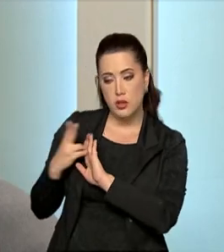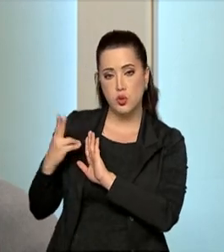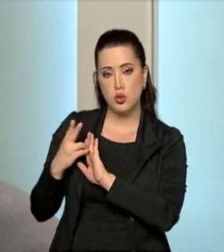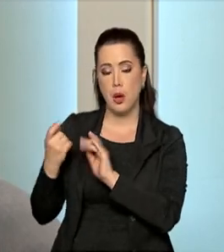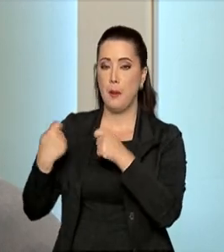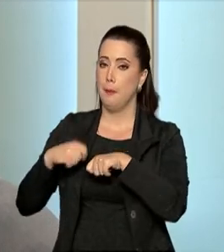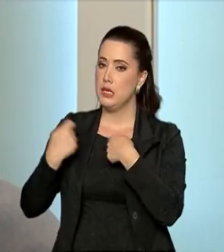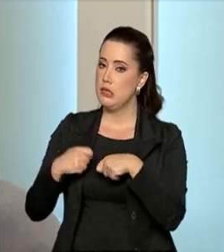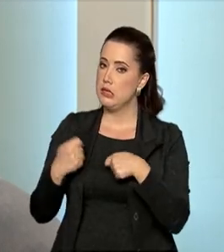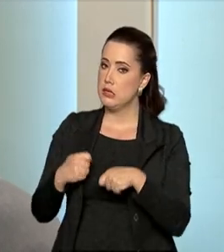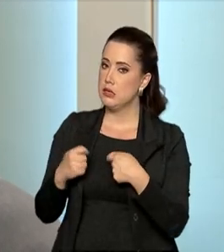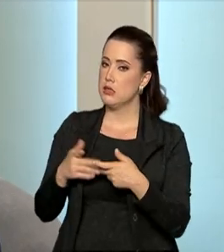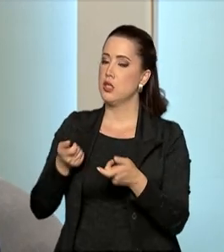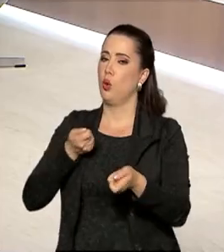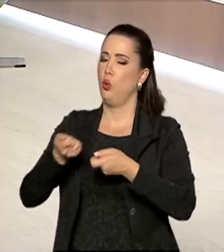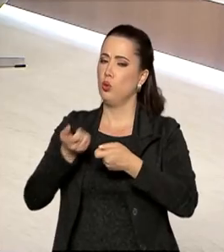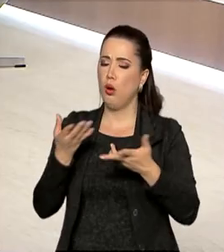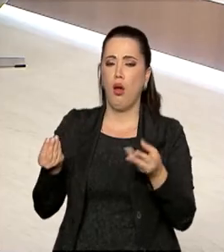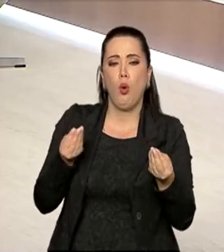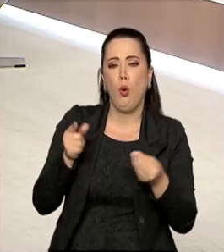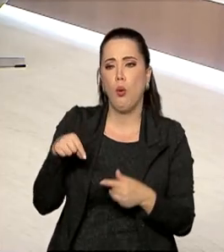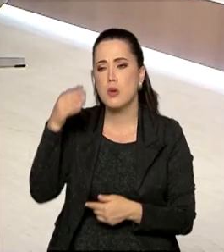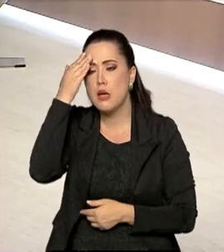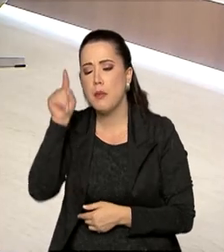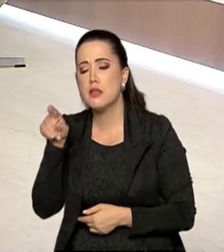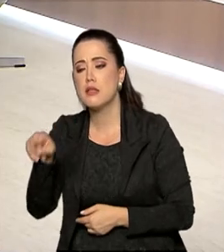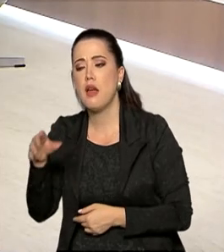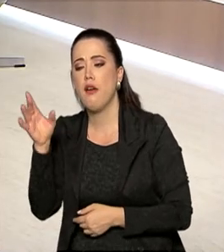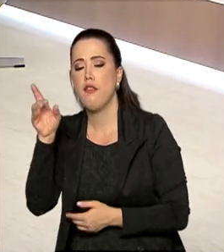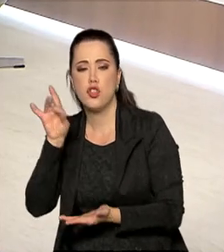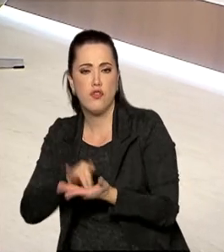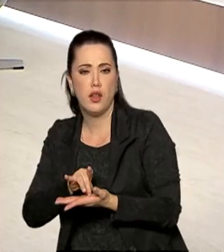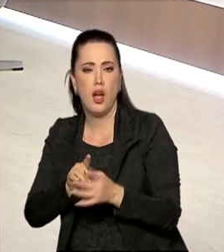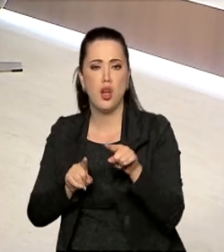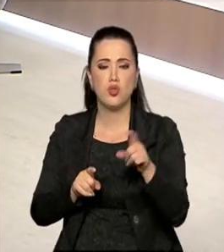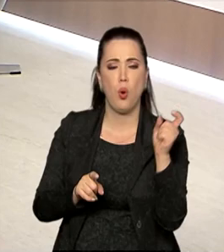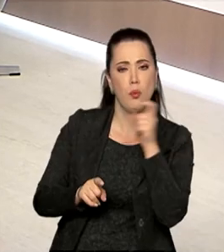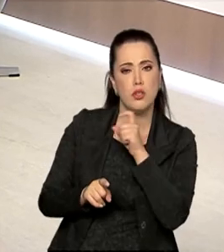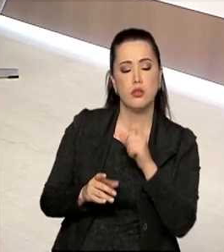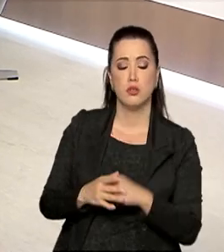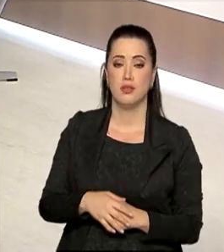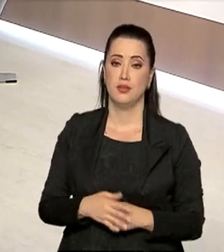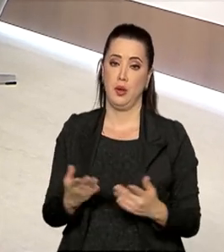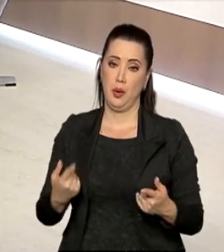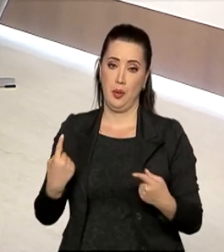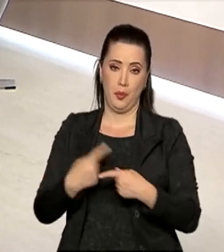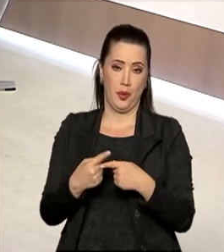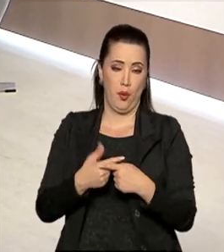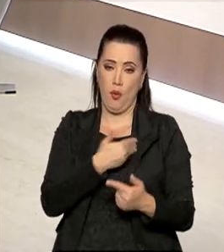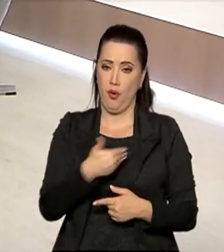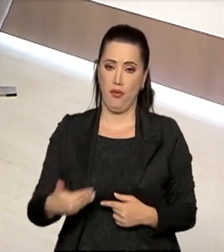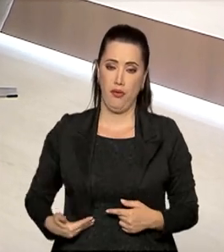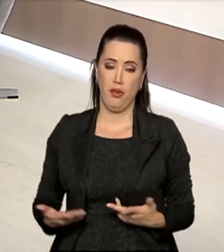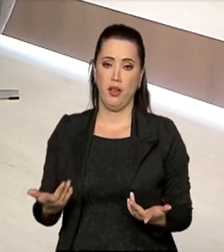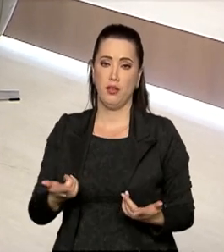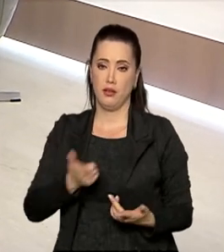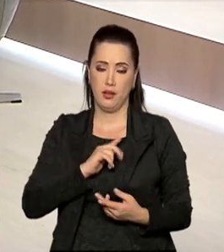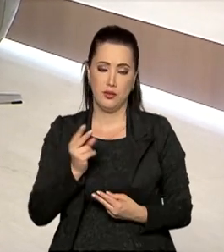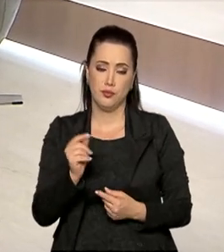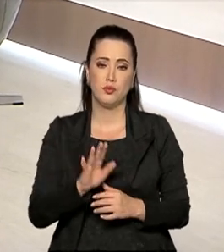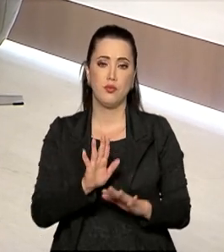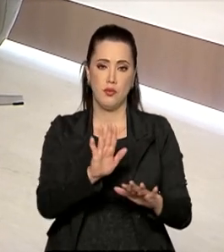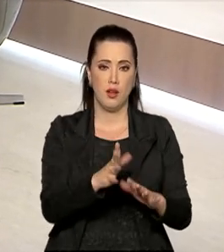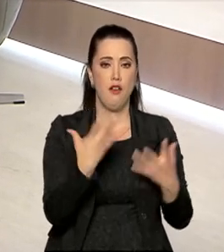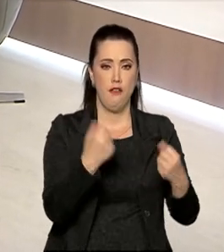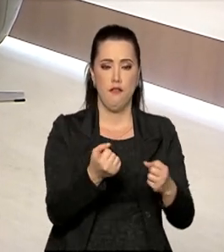obviamente, de um controle disso, porque os cofres públicos são limitados. Catiu, sua conversa está boa, mas a